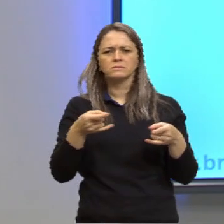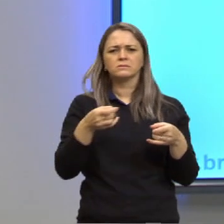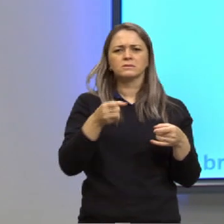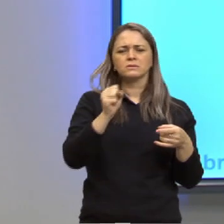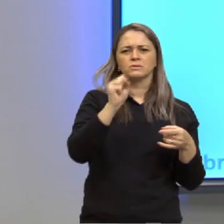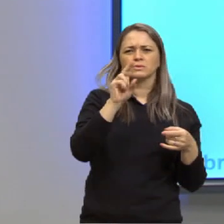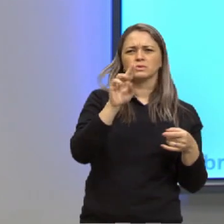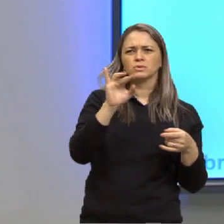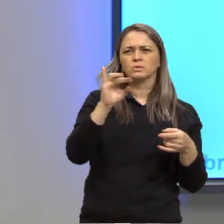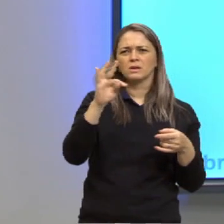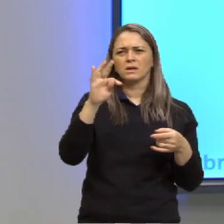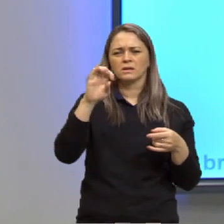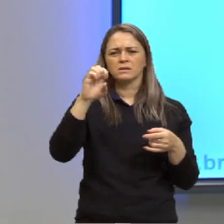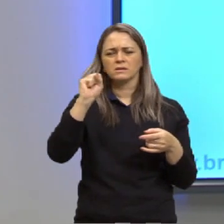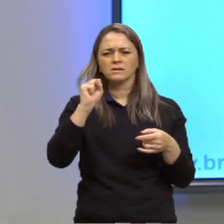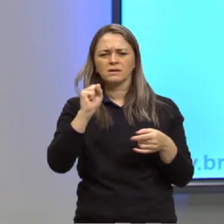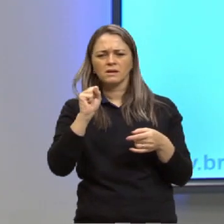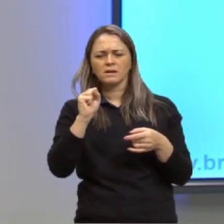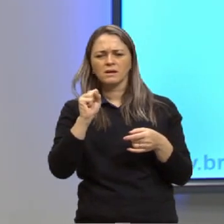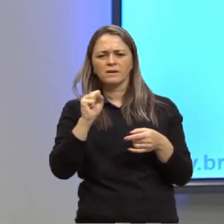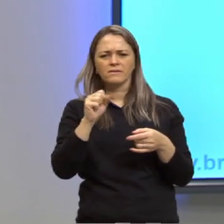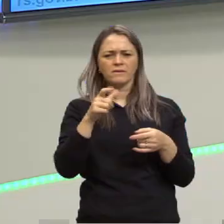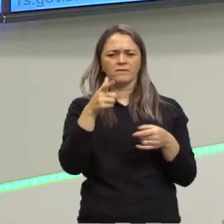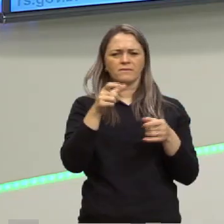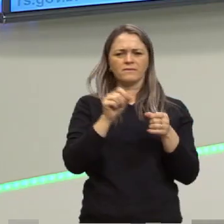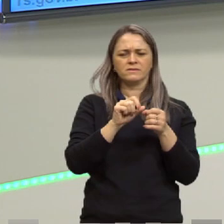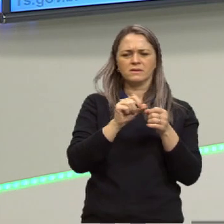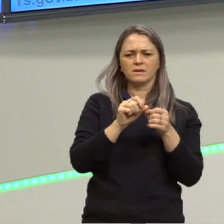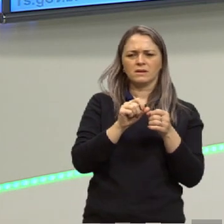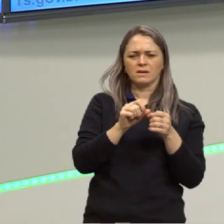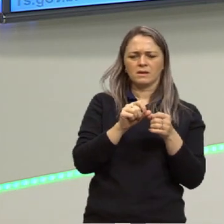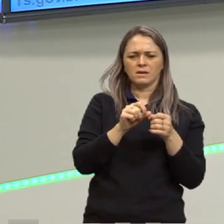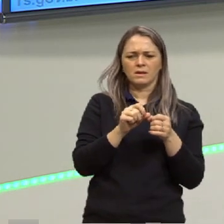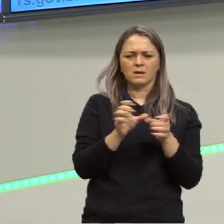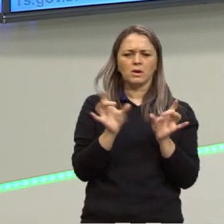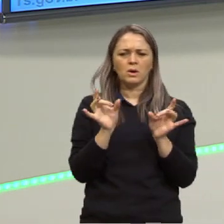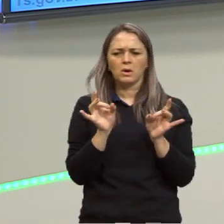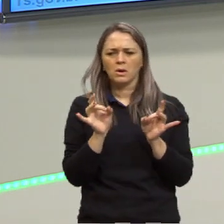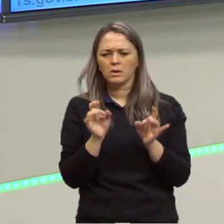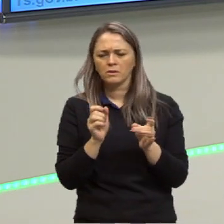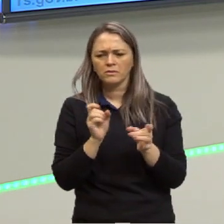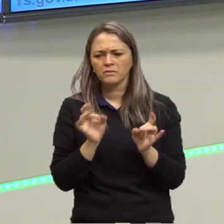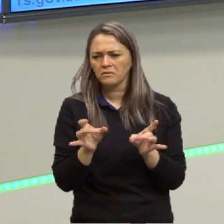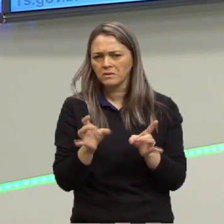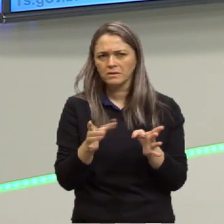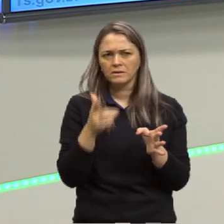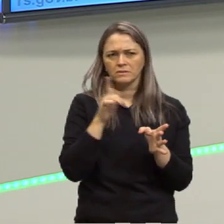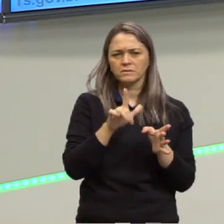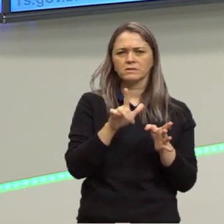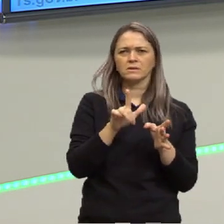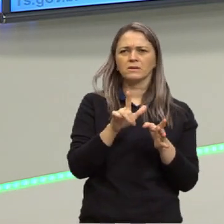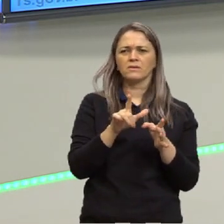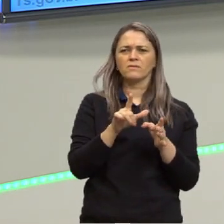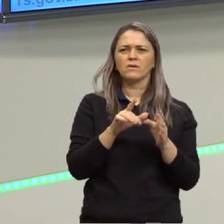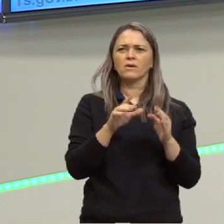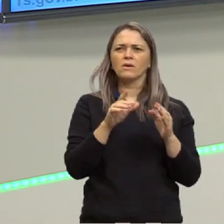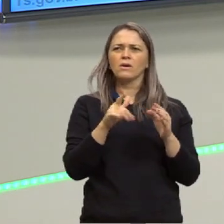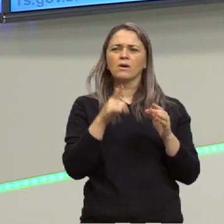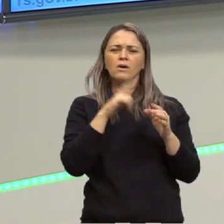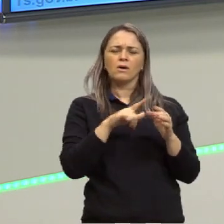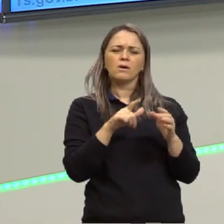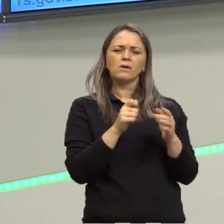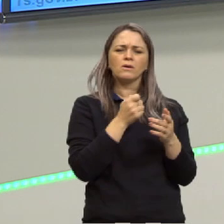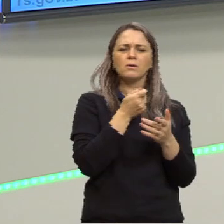a comprar isso? Pensa assim, eu penso por mim, tá? Vou comprar um imóvel. Adianta no